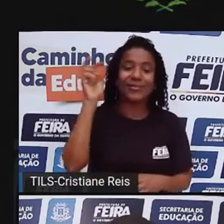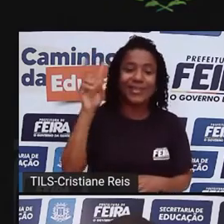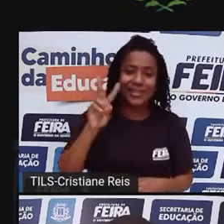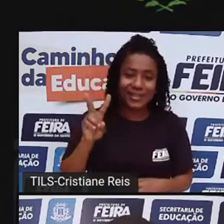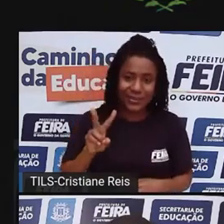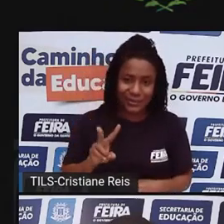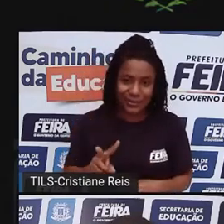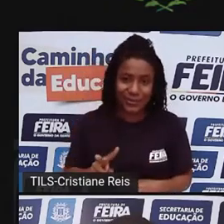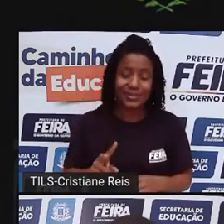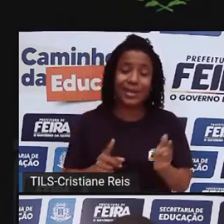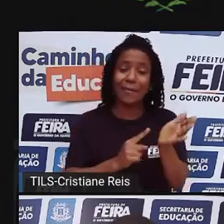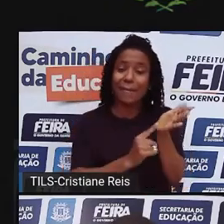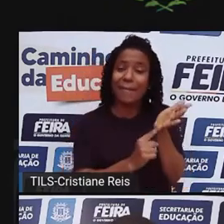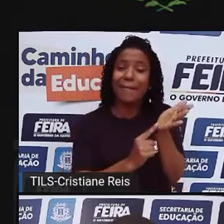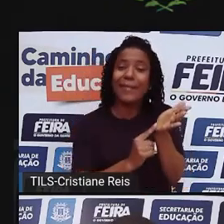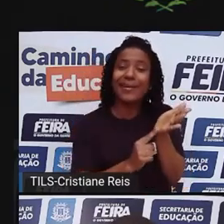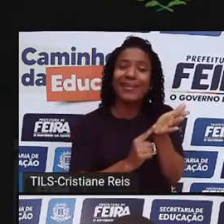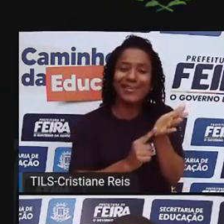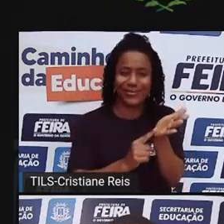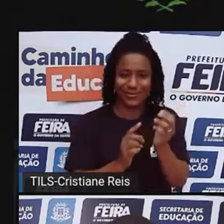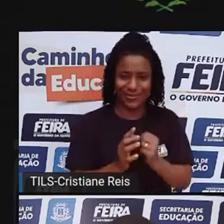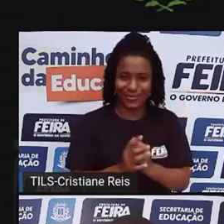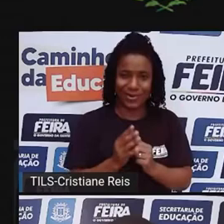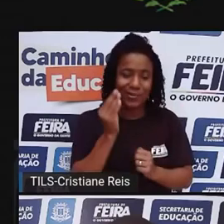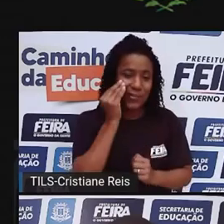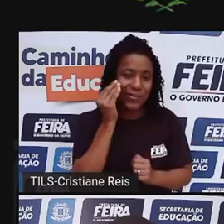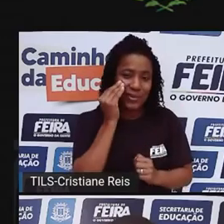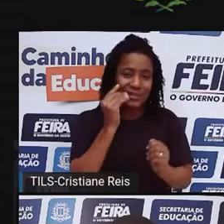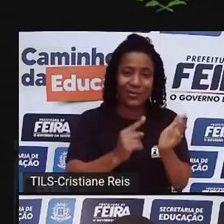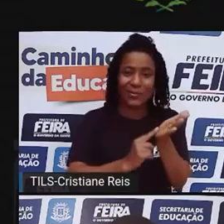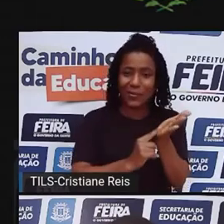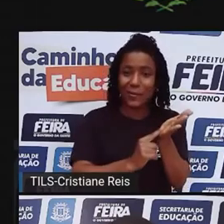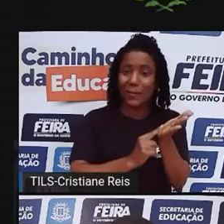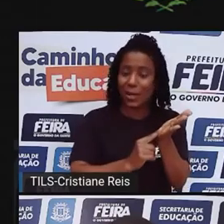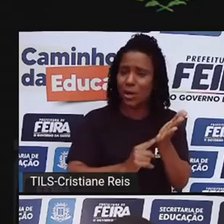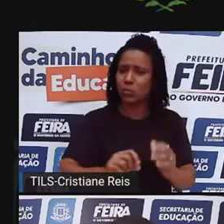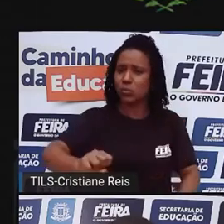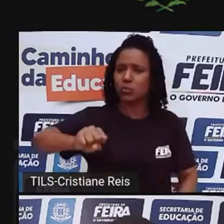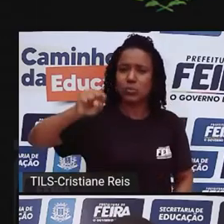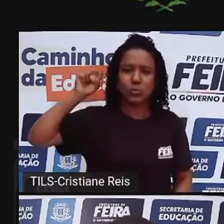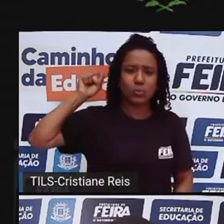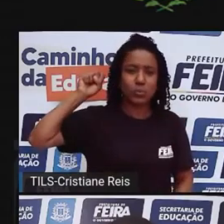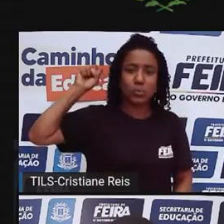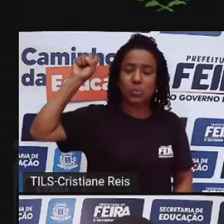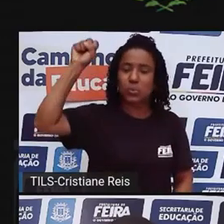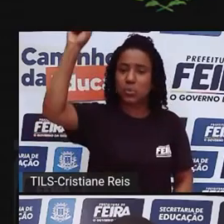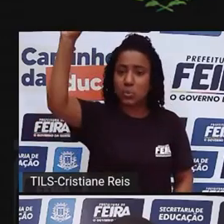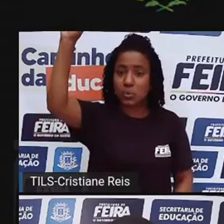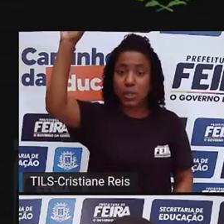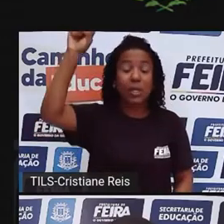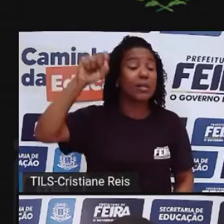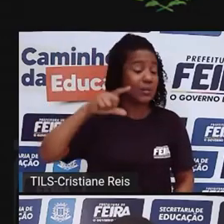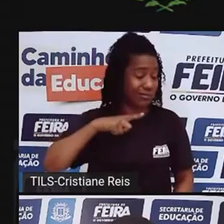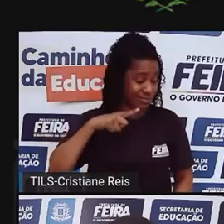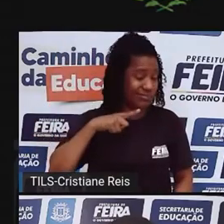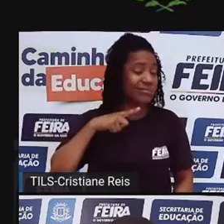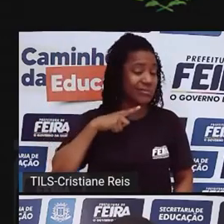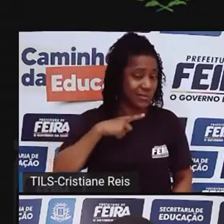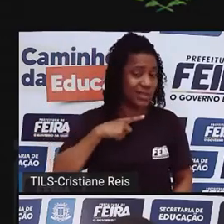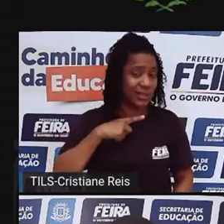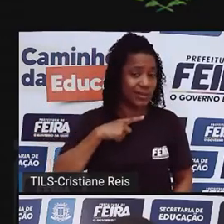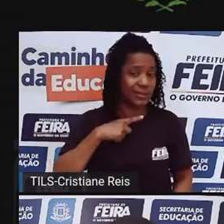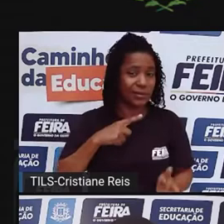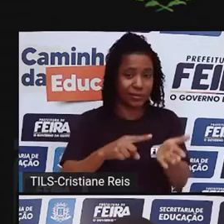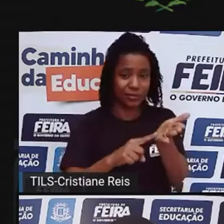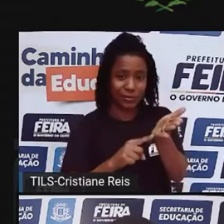a gente entender que está na estrutura do poder, essa branquitude. Então, é essa branquitude que vai dizendo para a gente e vai escrevendo os